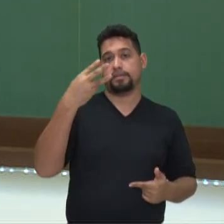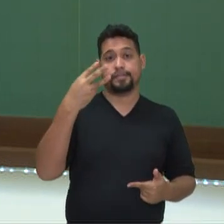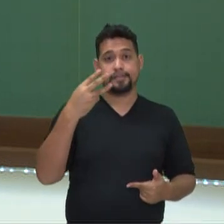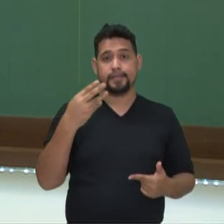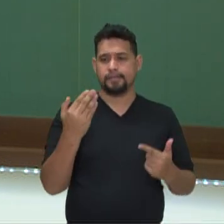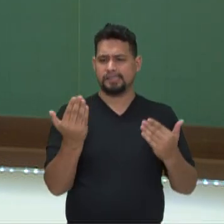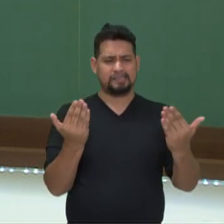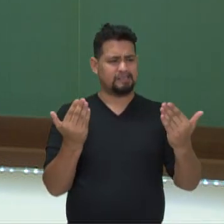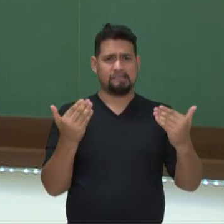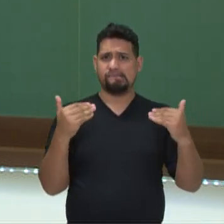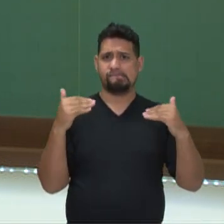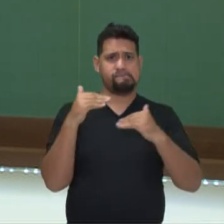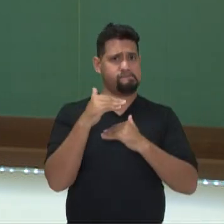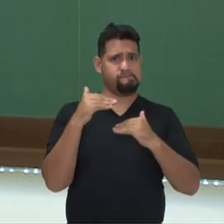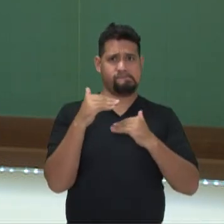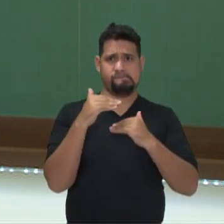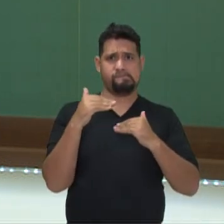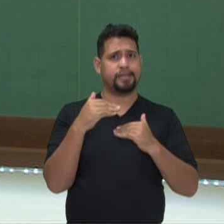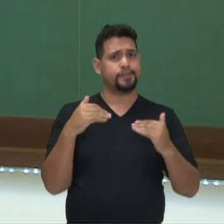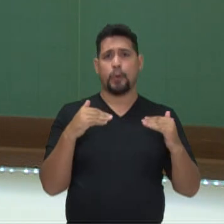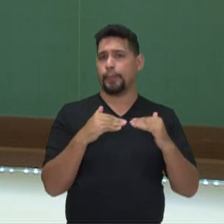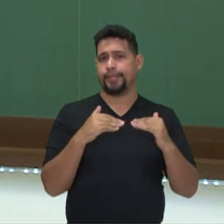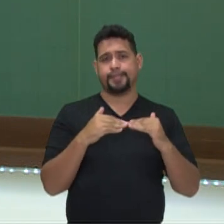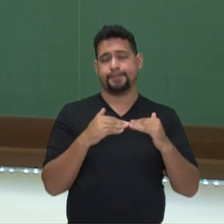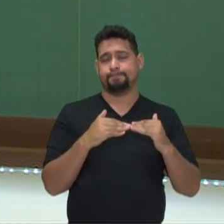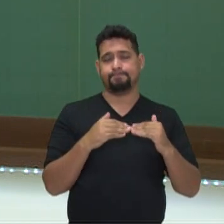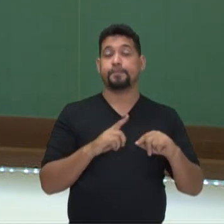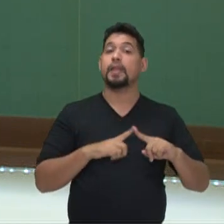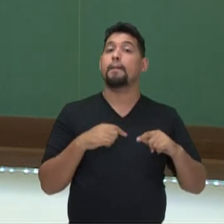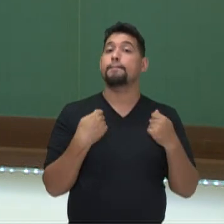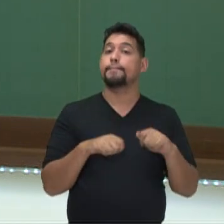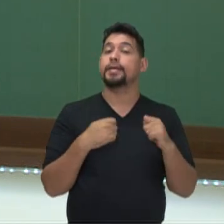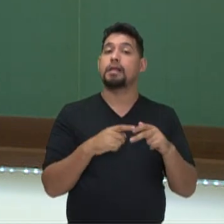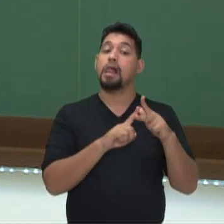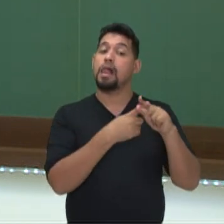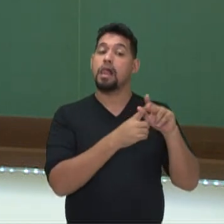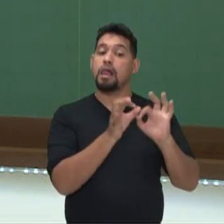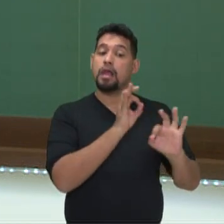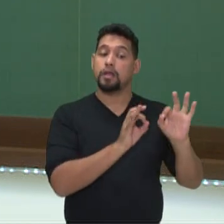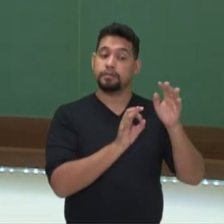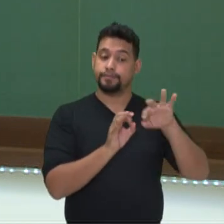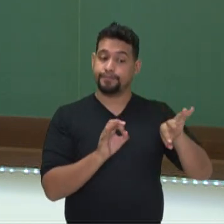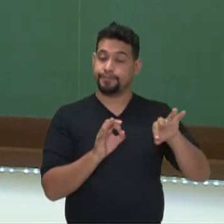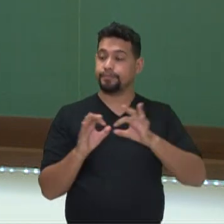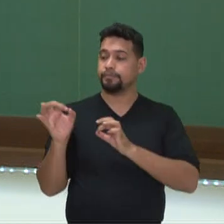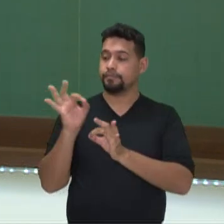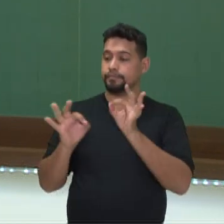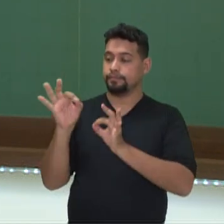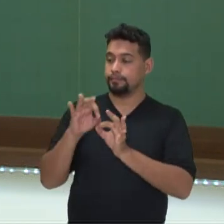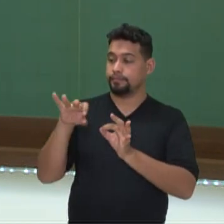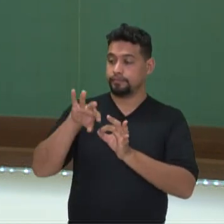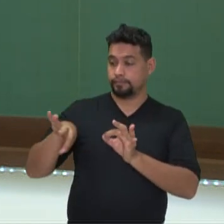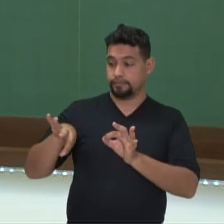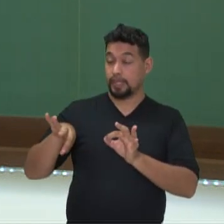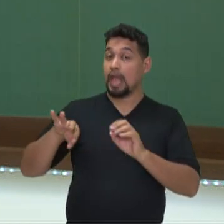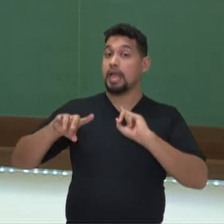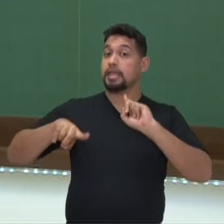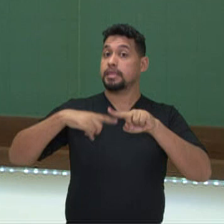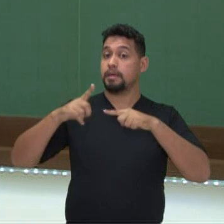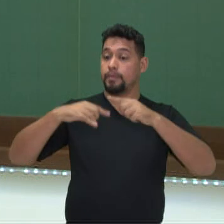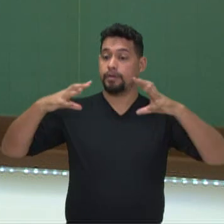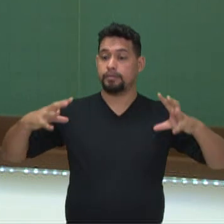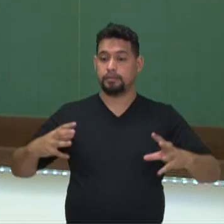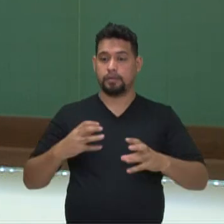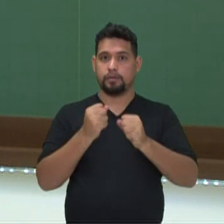nós não poderíamos aplicar essa propriedade. Nós teríamos que resolver separadamente cada potência e depois